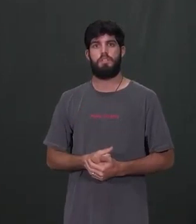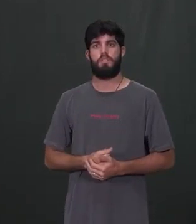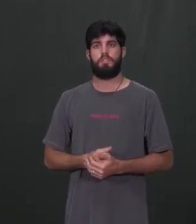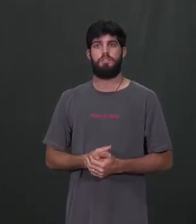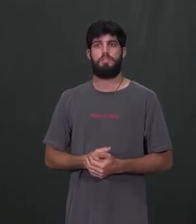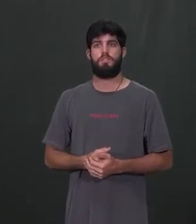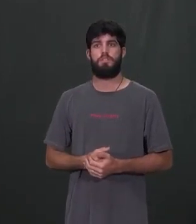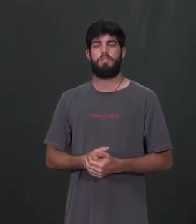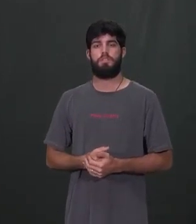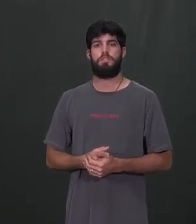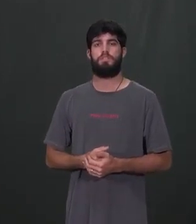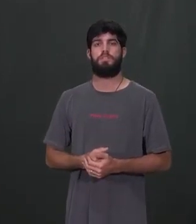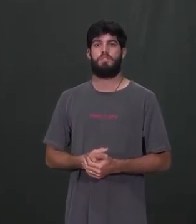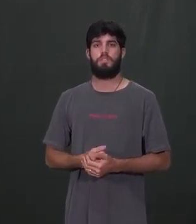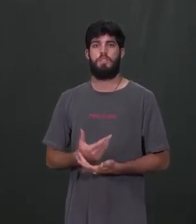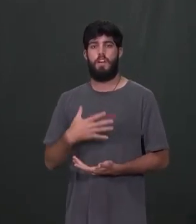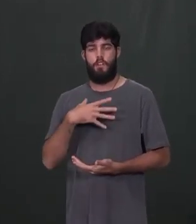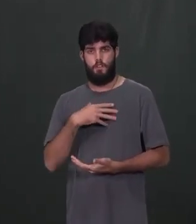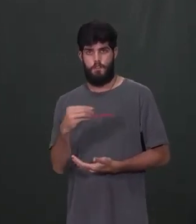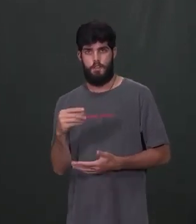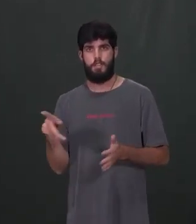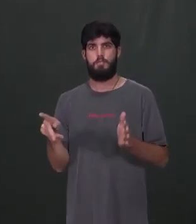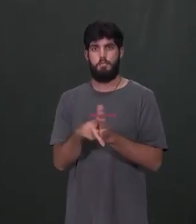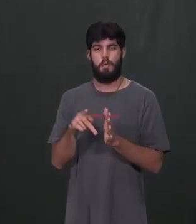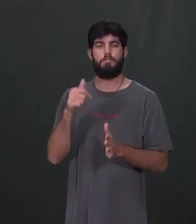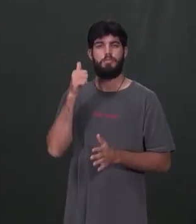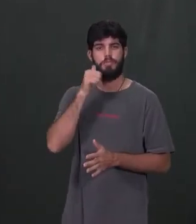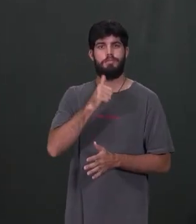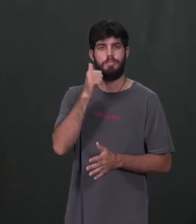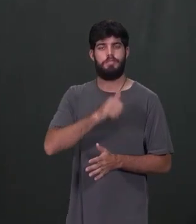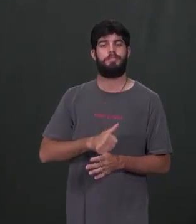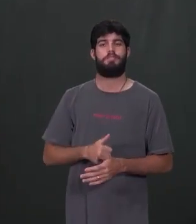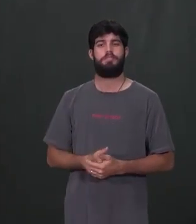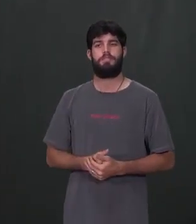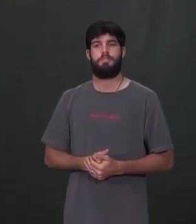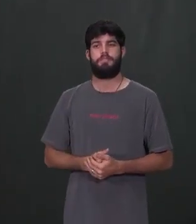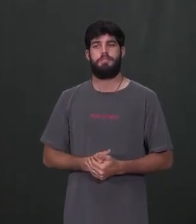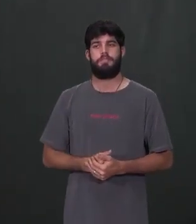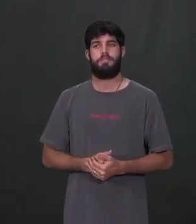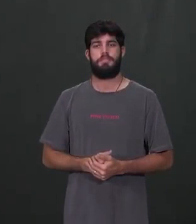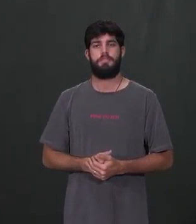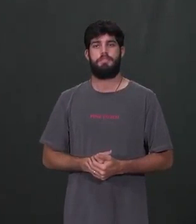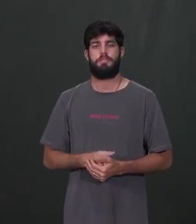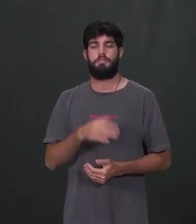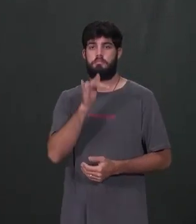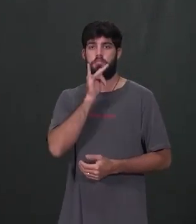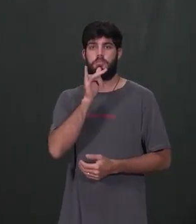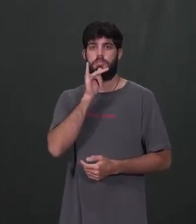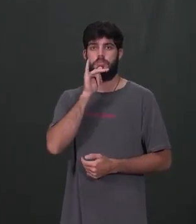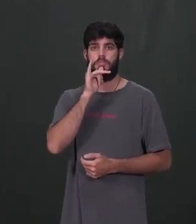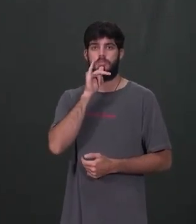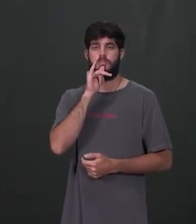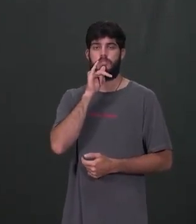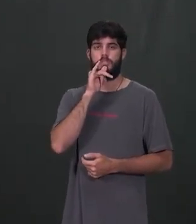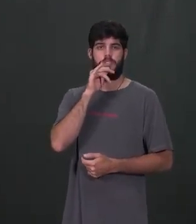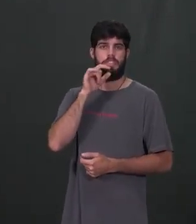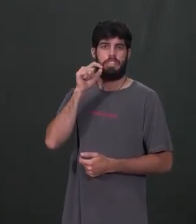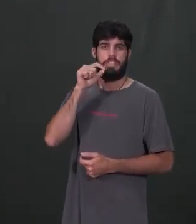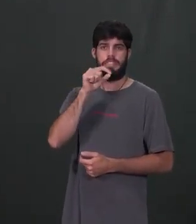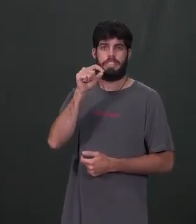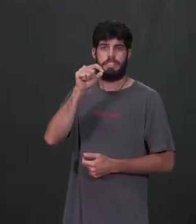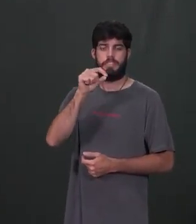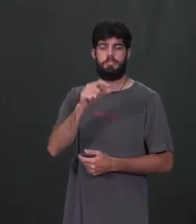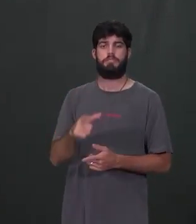Esse aqui é o legítimo filho da mãe. Na partenogênese, olha o esquema, estou te dando o exemplo da abelha. Alguns outros